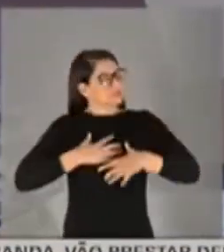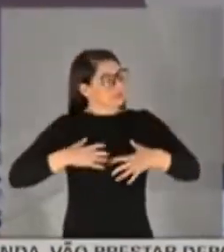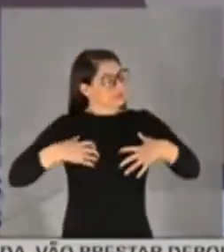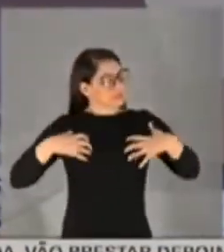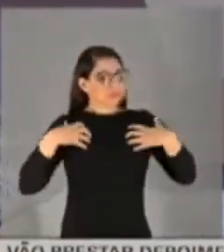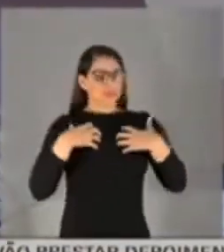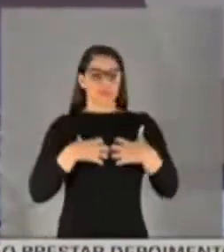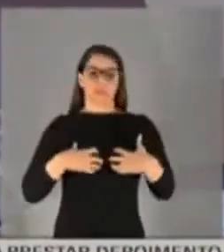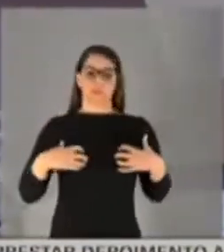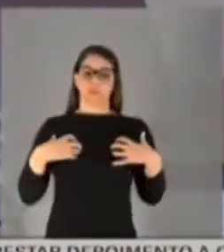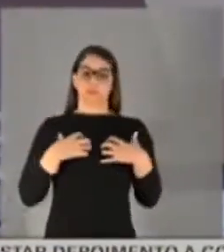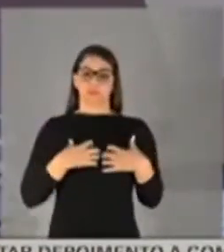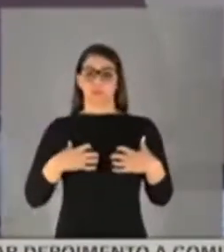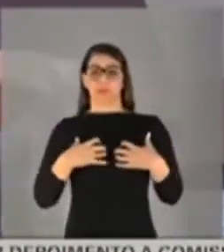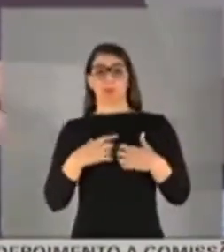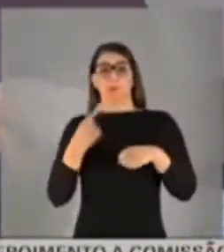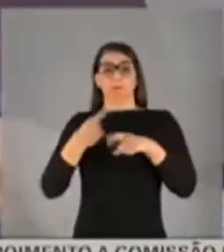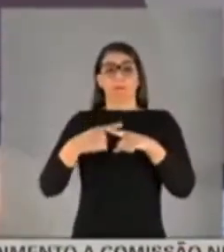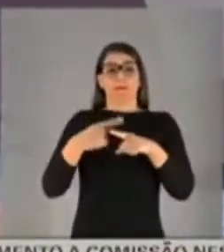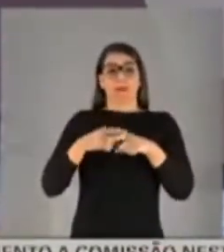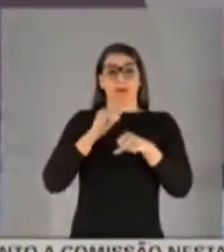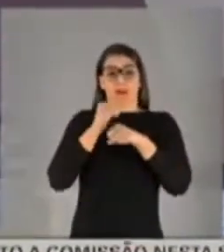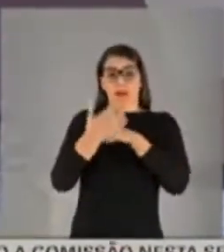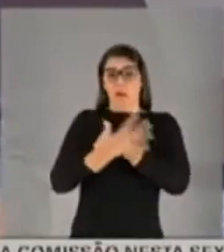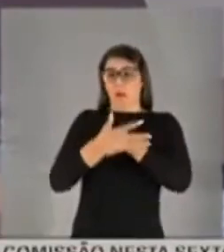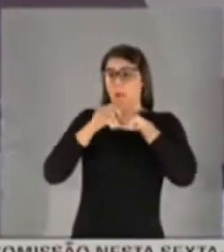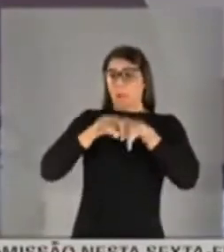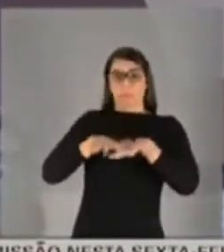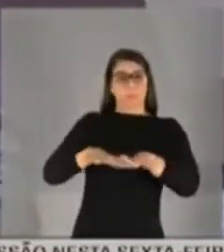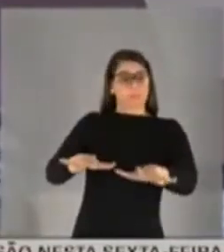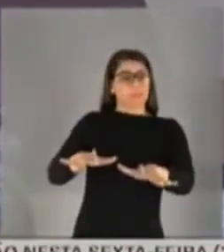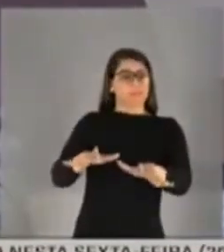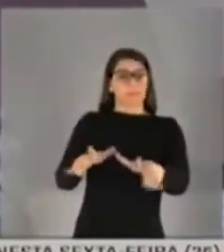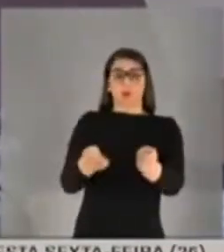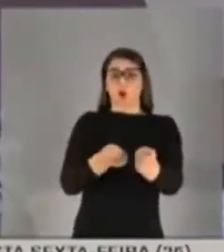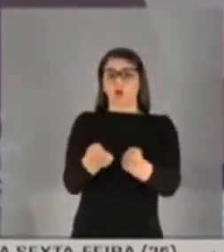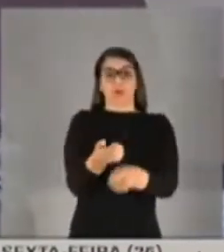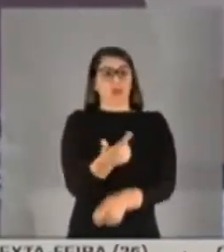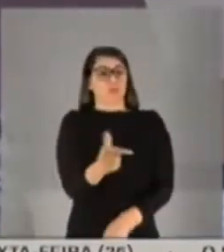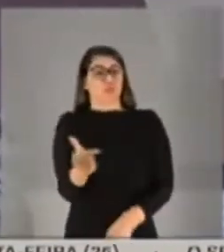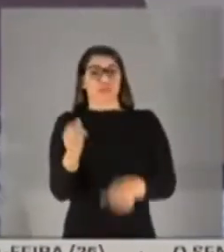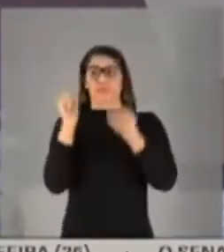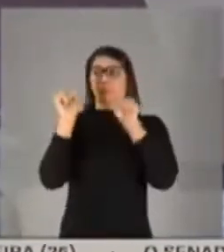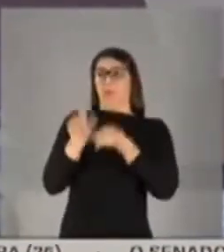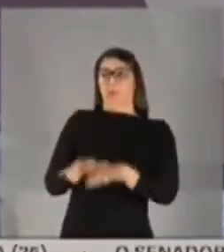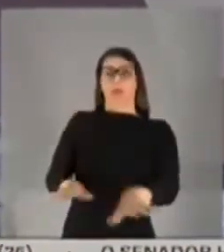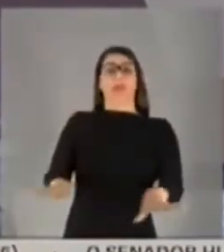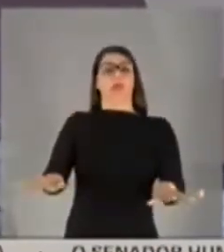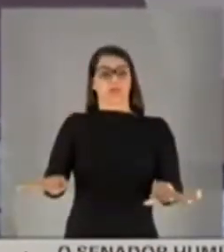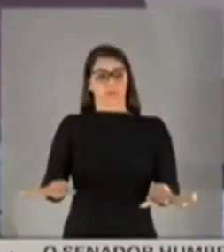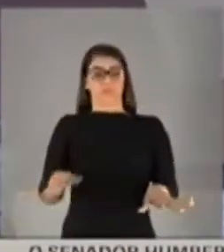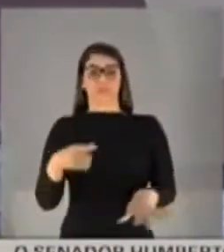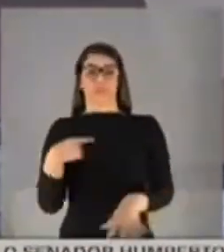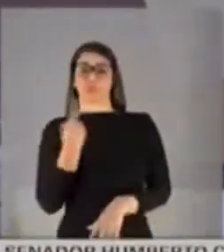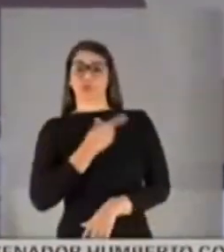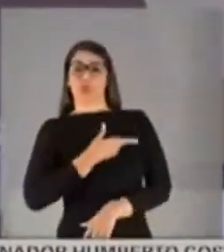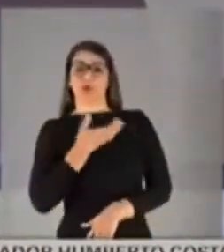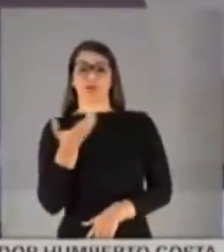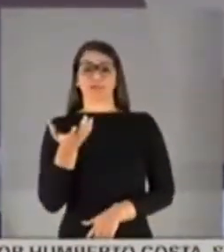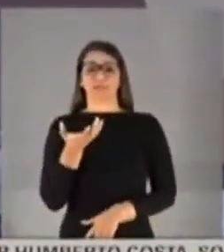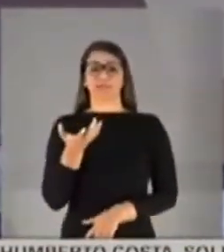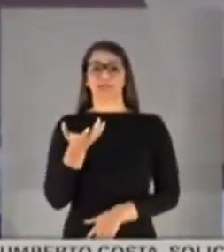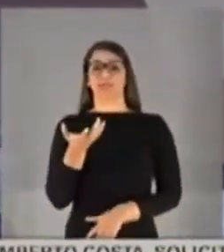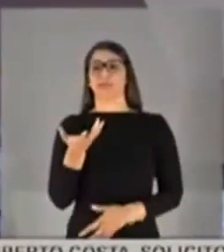de angústia pela pandemia fora de controle no Brasil. Nós buscamos também